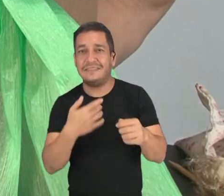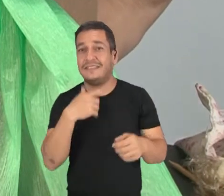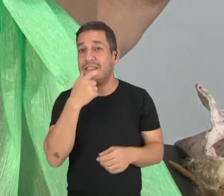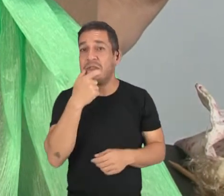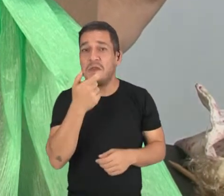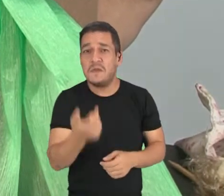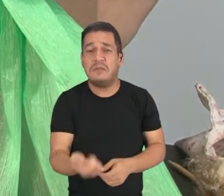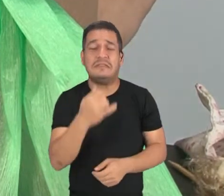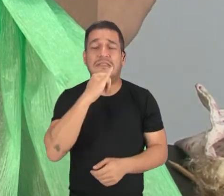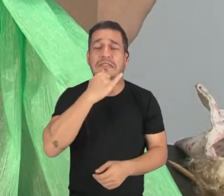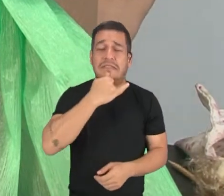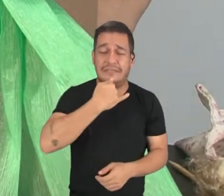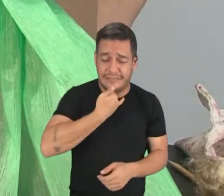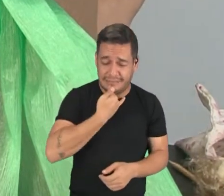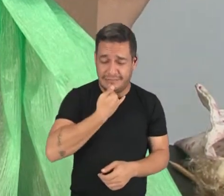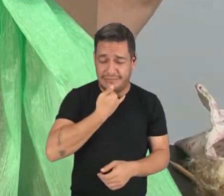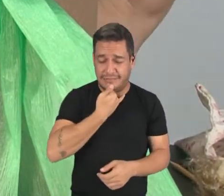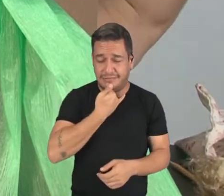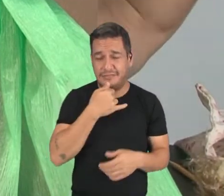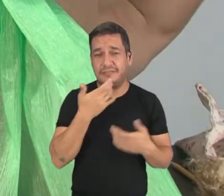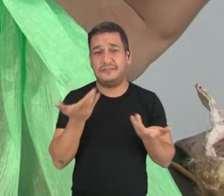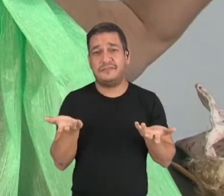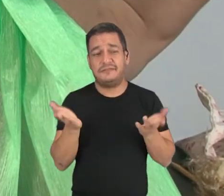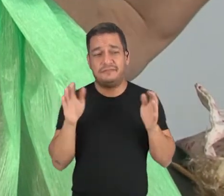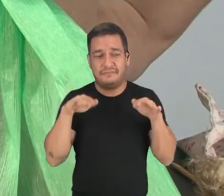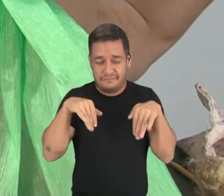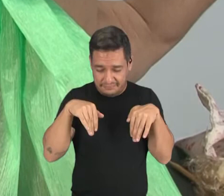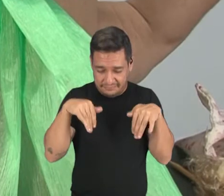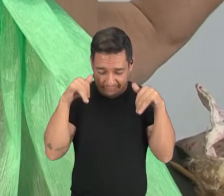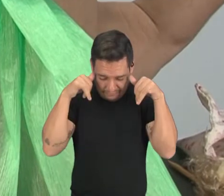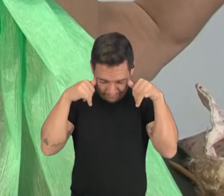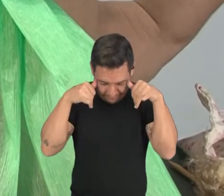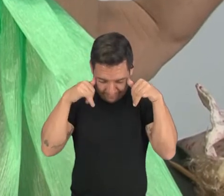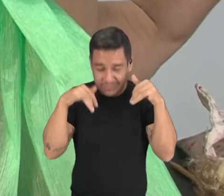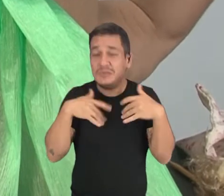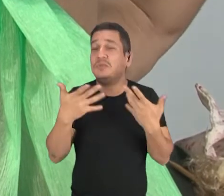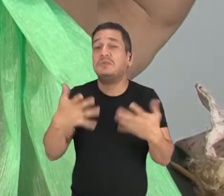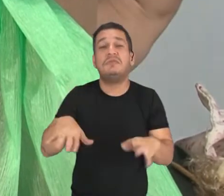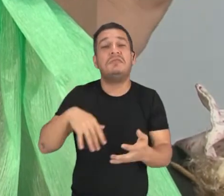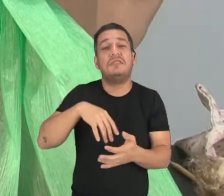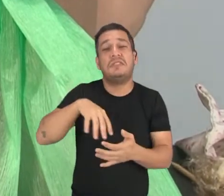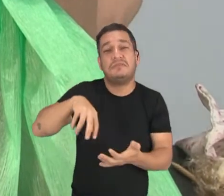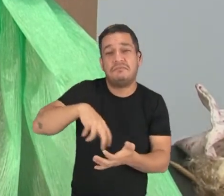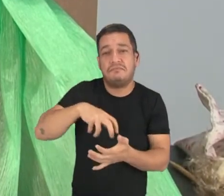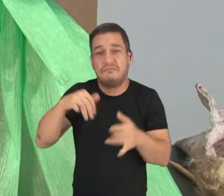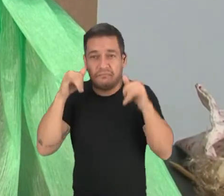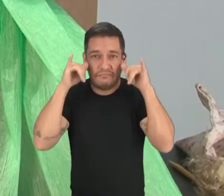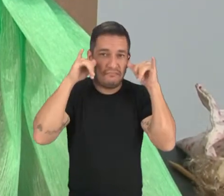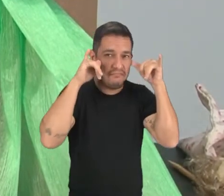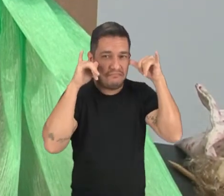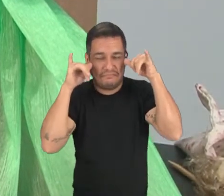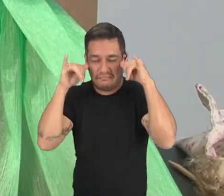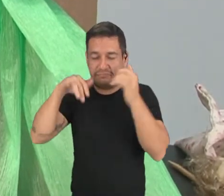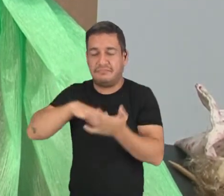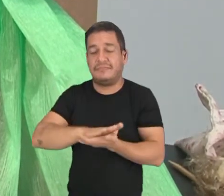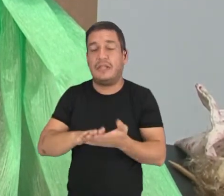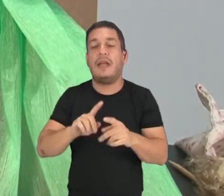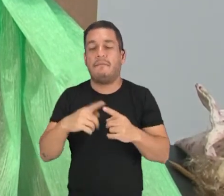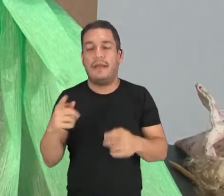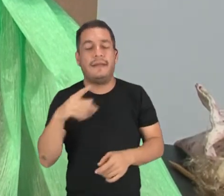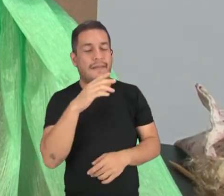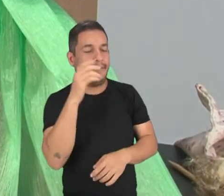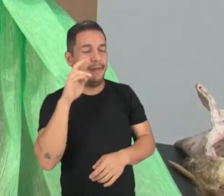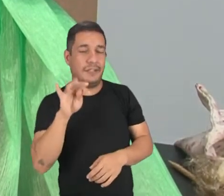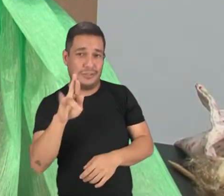ficou triste, cabisbajo, não queria mais nem dançar. Mas Catirina estava satisfeita.